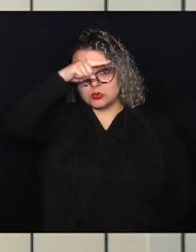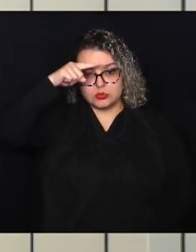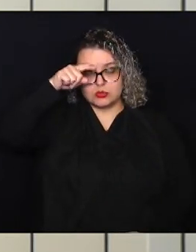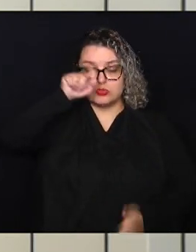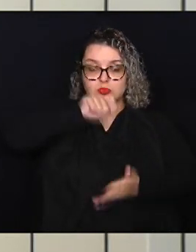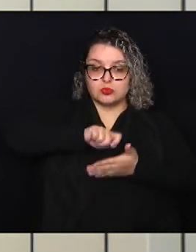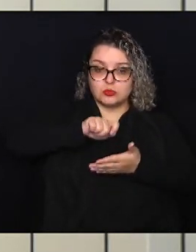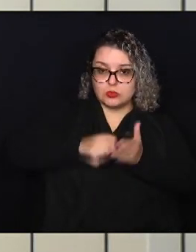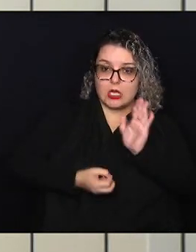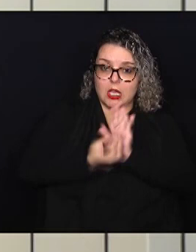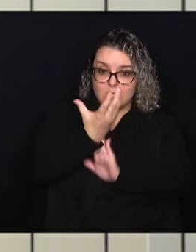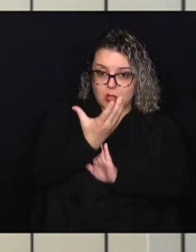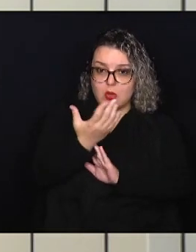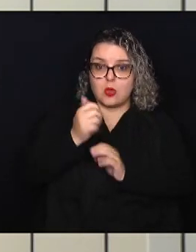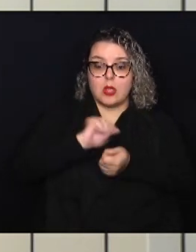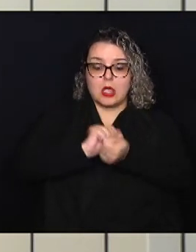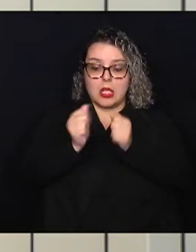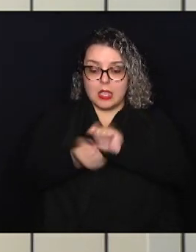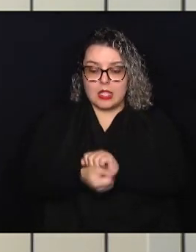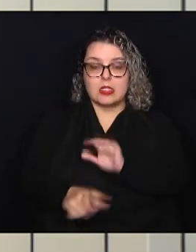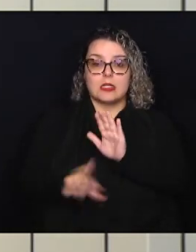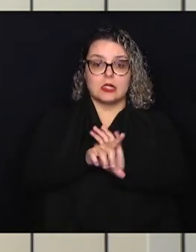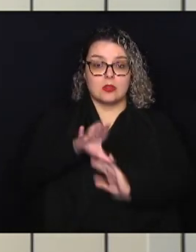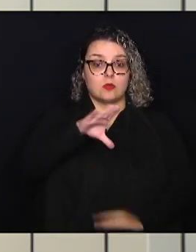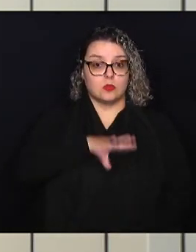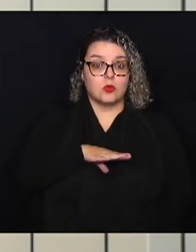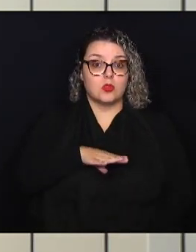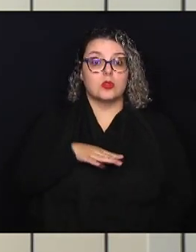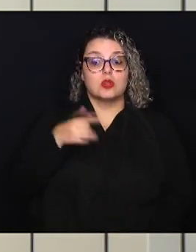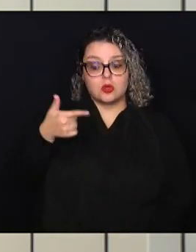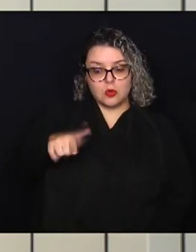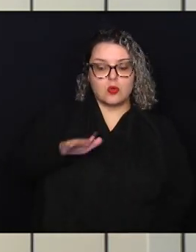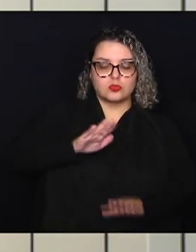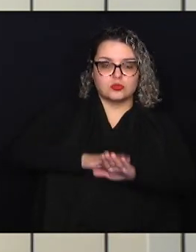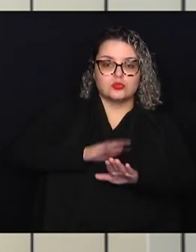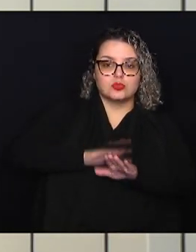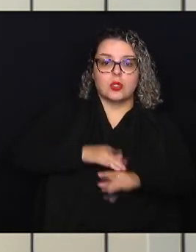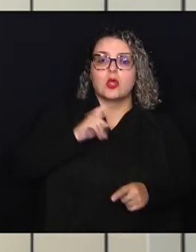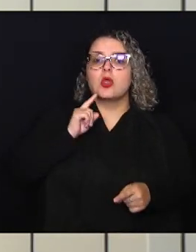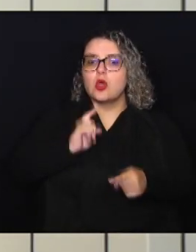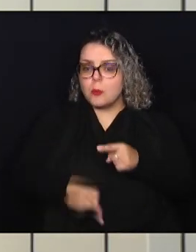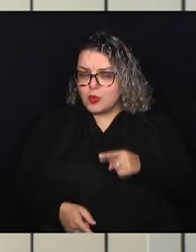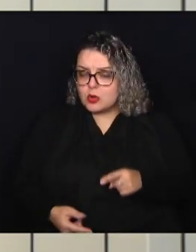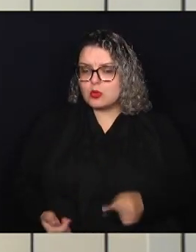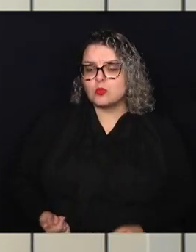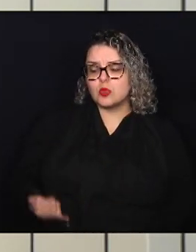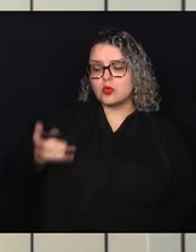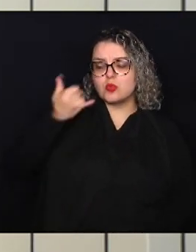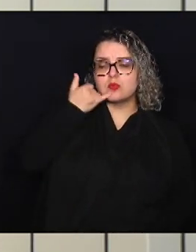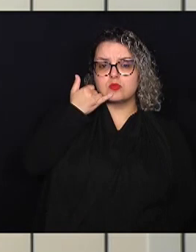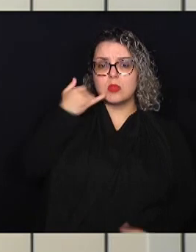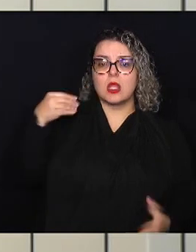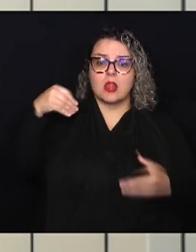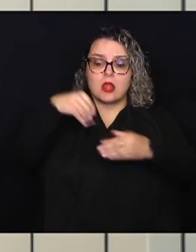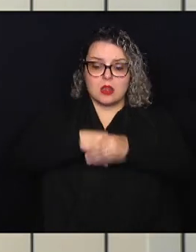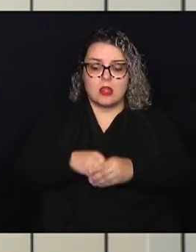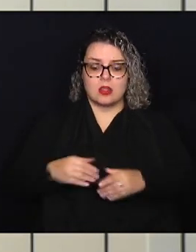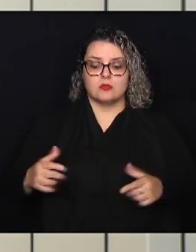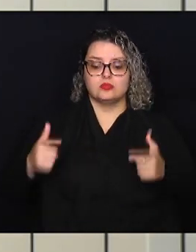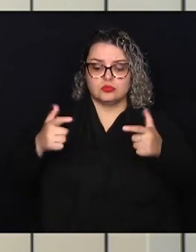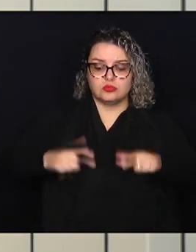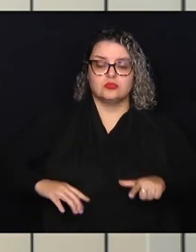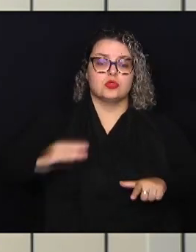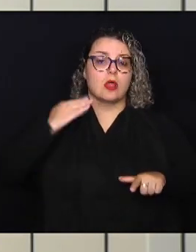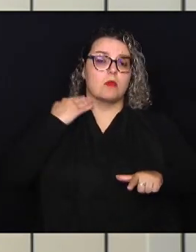flexibiliza a lei municipal que está em vigor, que proíbe o uso de telefones celulares em agências